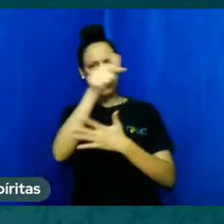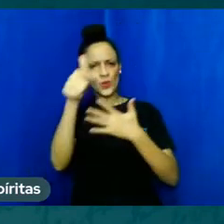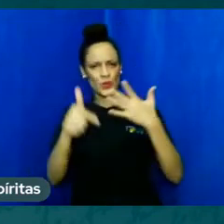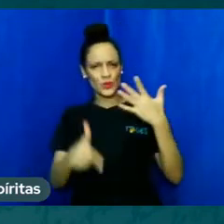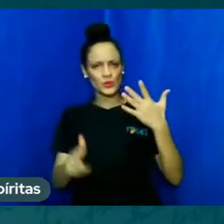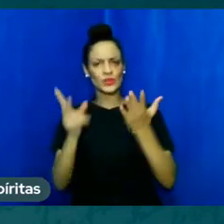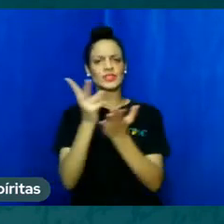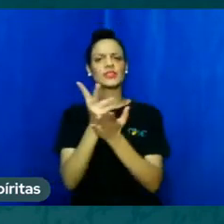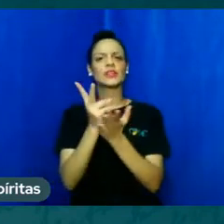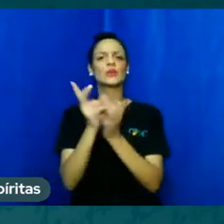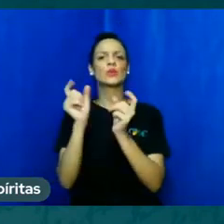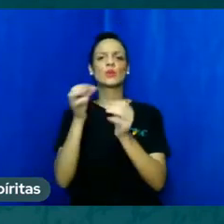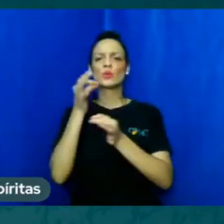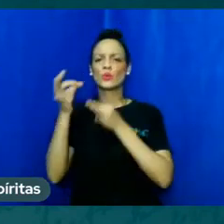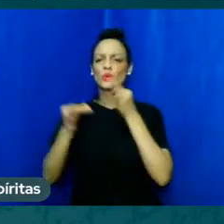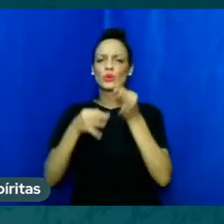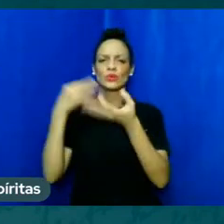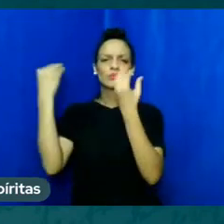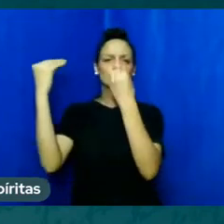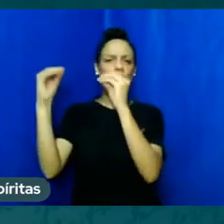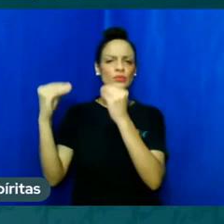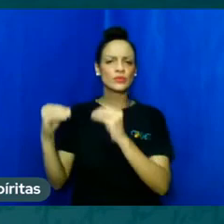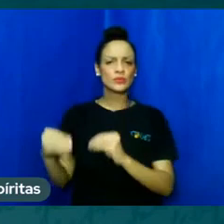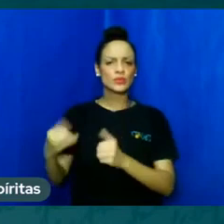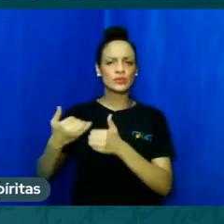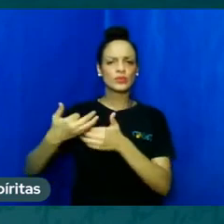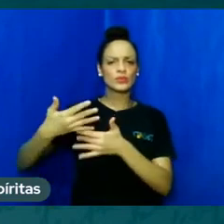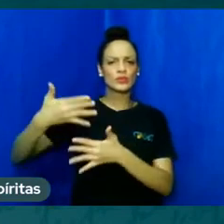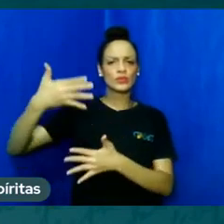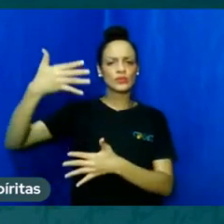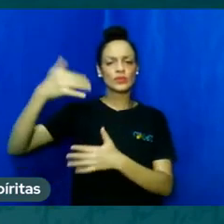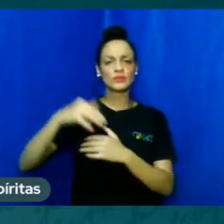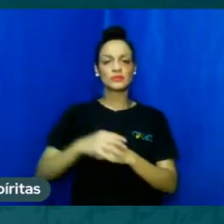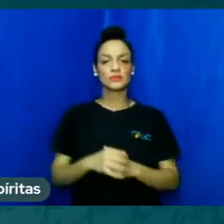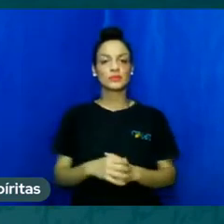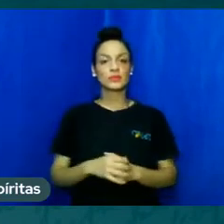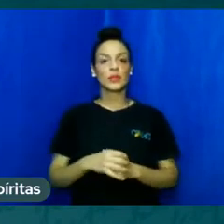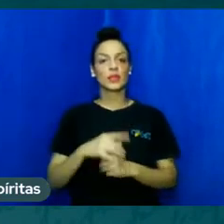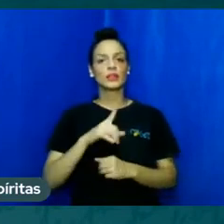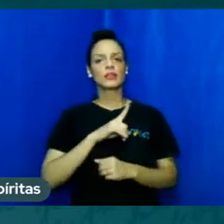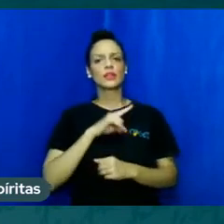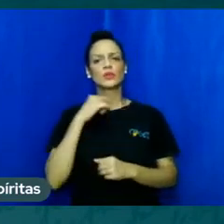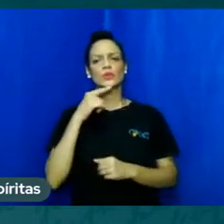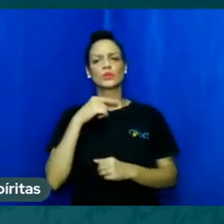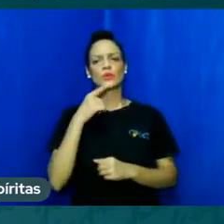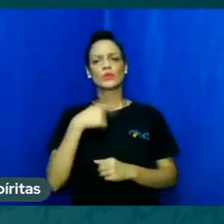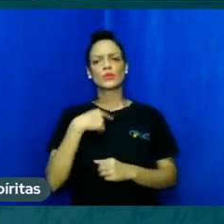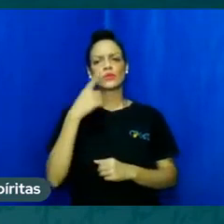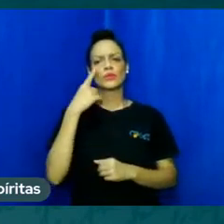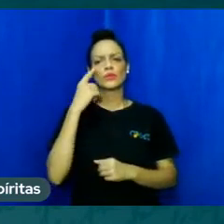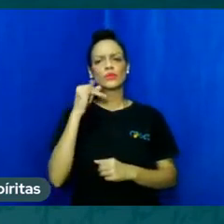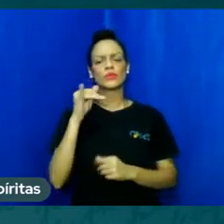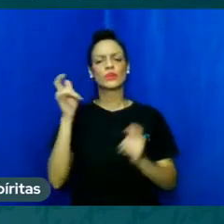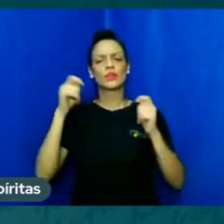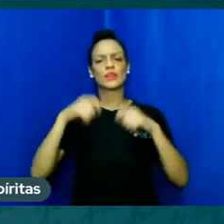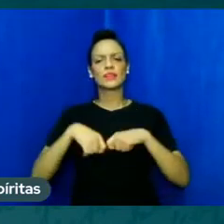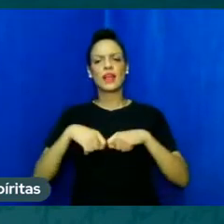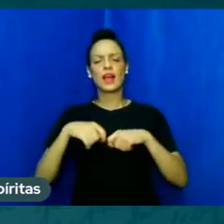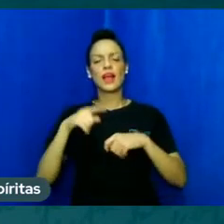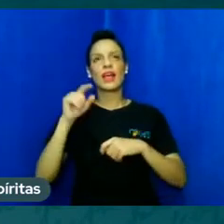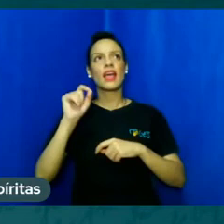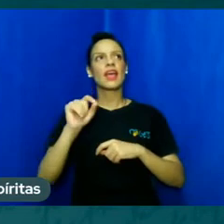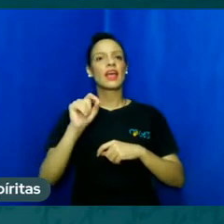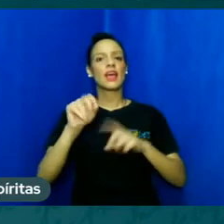e uma atuação. Tem uma pergunta aqui, deixa eu só dar uma olhada, Ana, pra ver se a gente volta, que é a